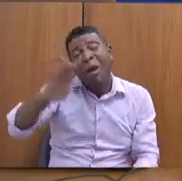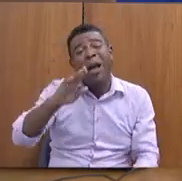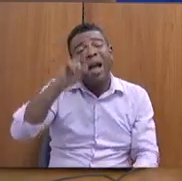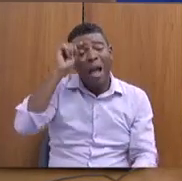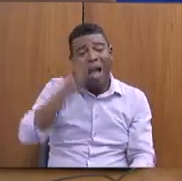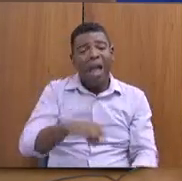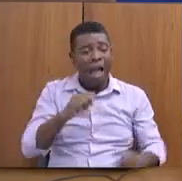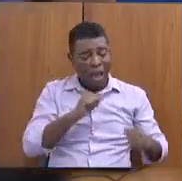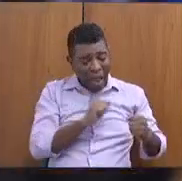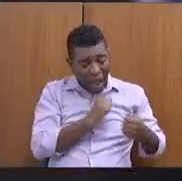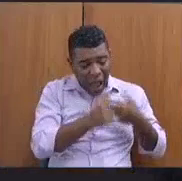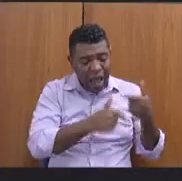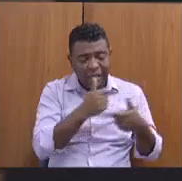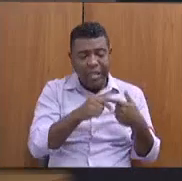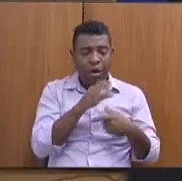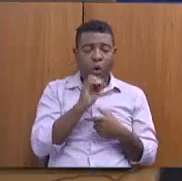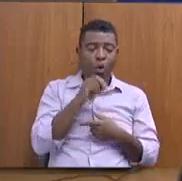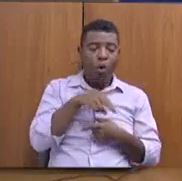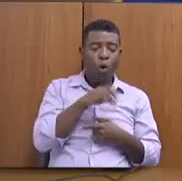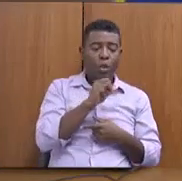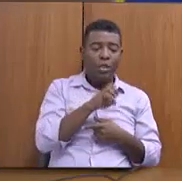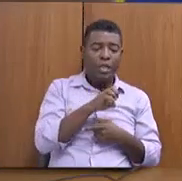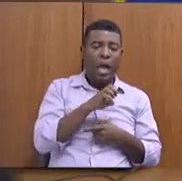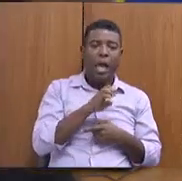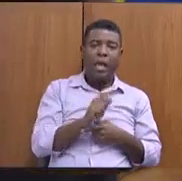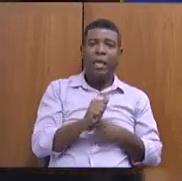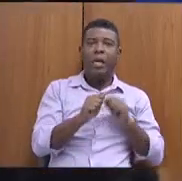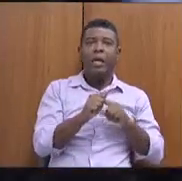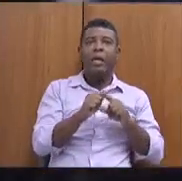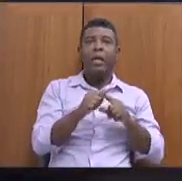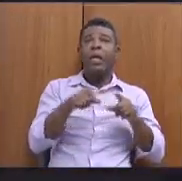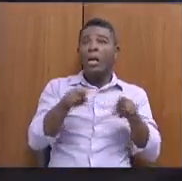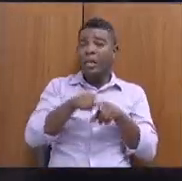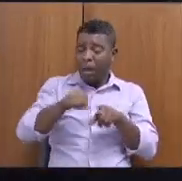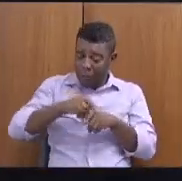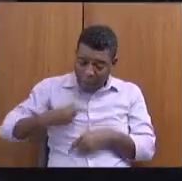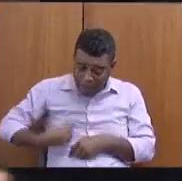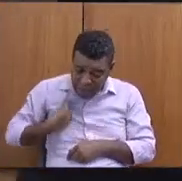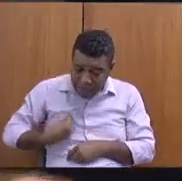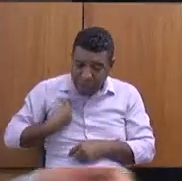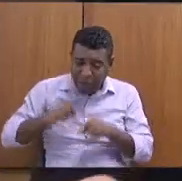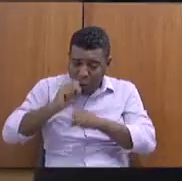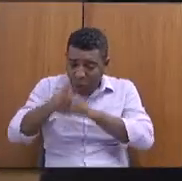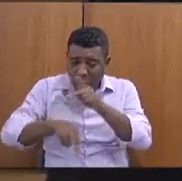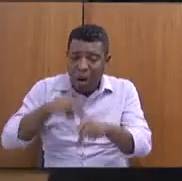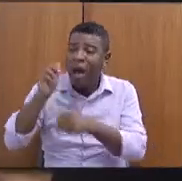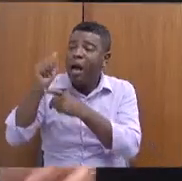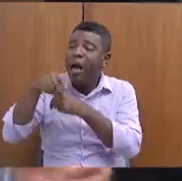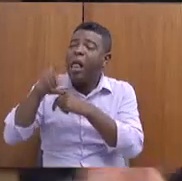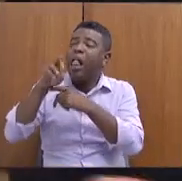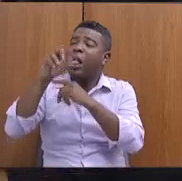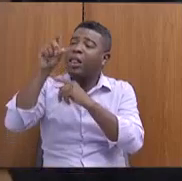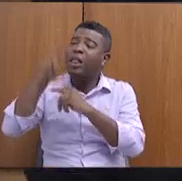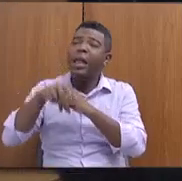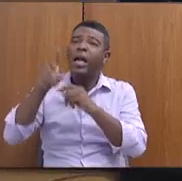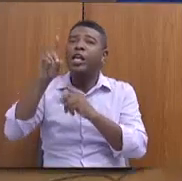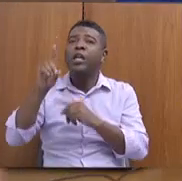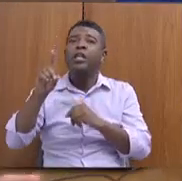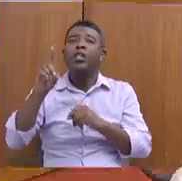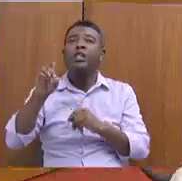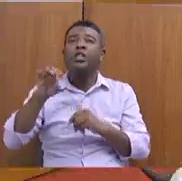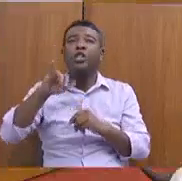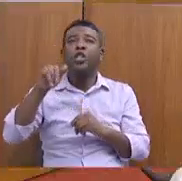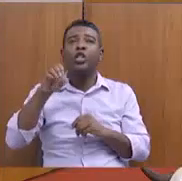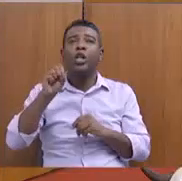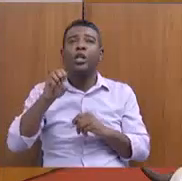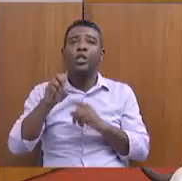de priorização nos recursos da Comissão de Participação Popular, deputado André de Jesus, que tem lá recursos para as casas de direitos humanos, para centros de